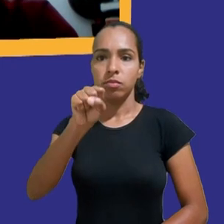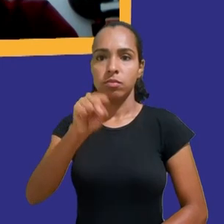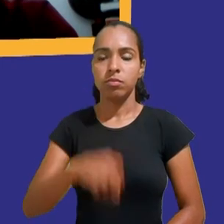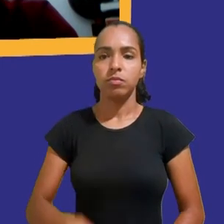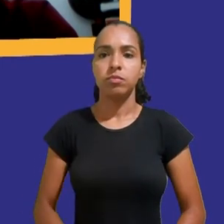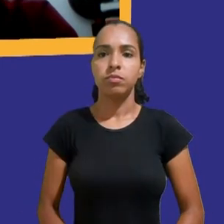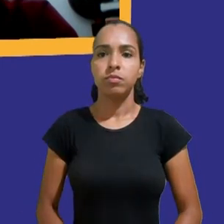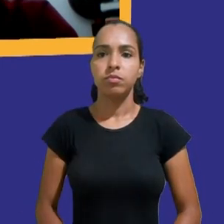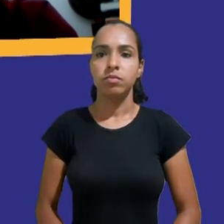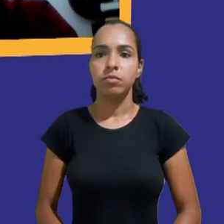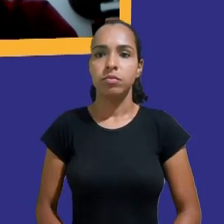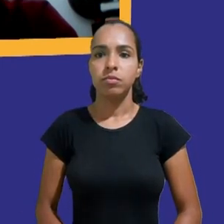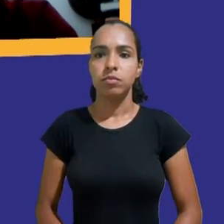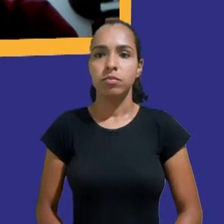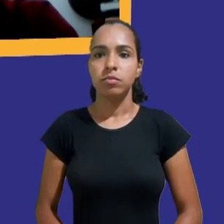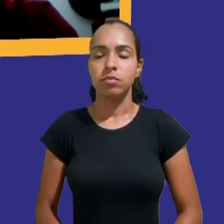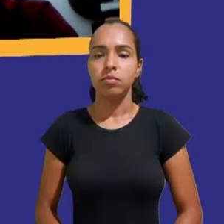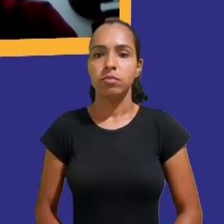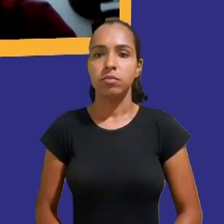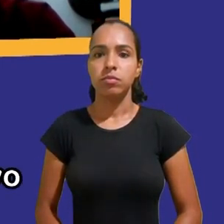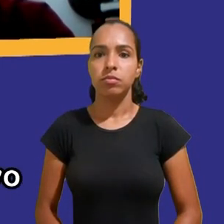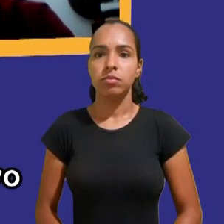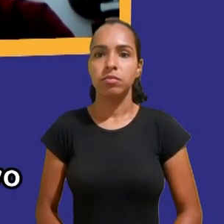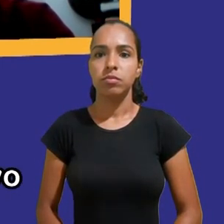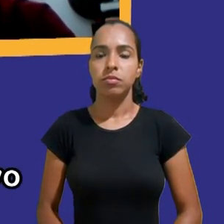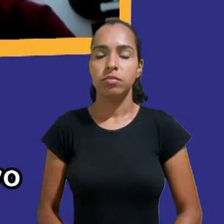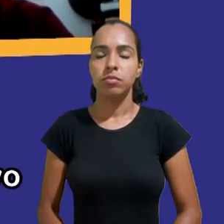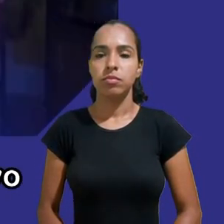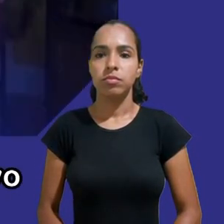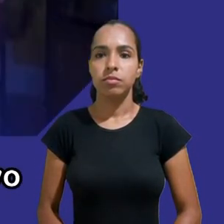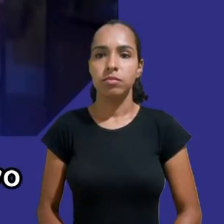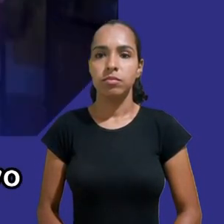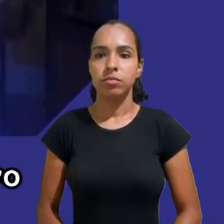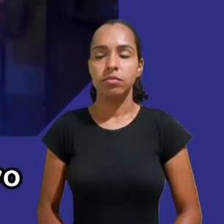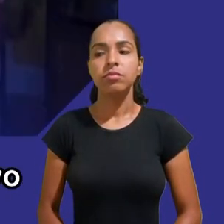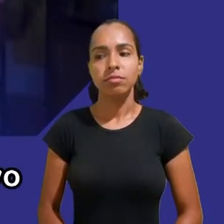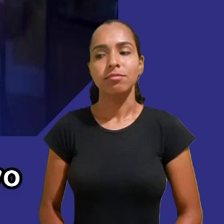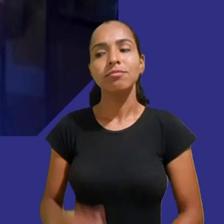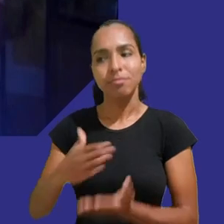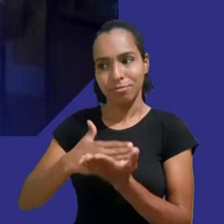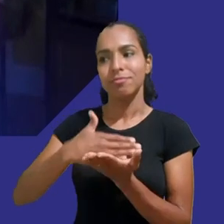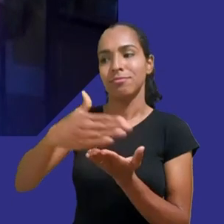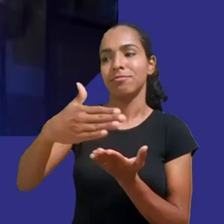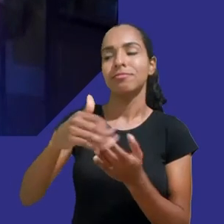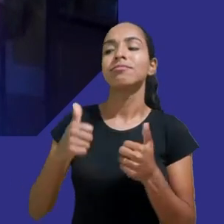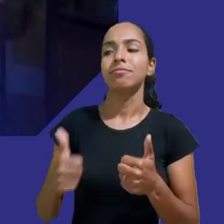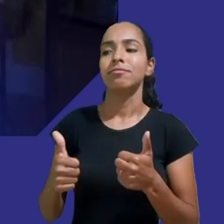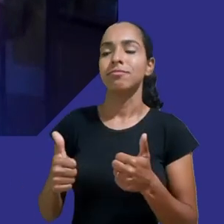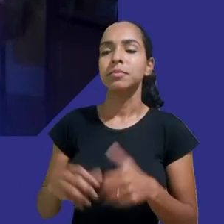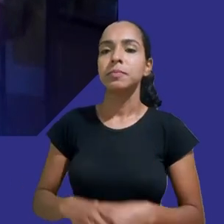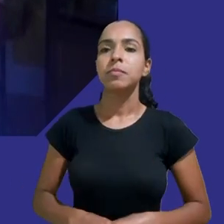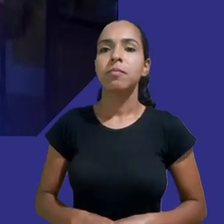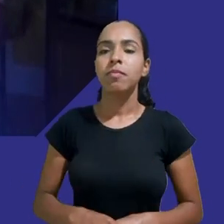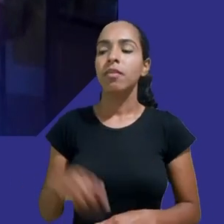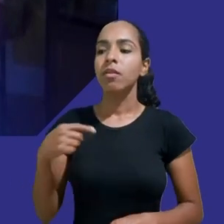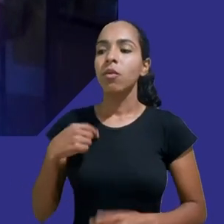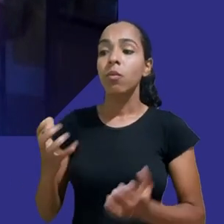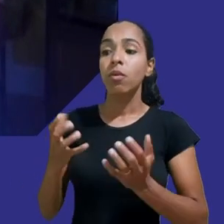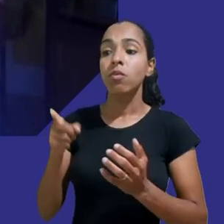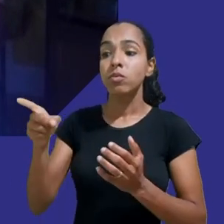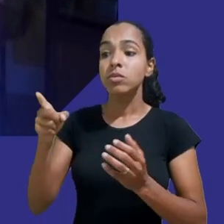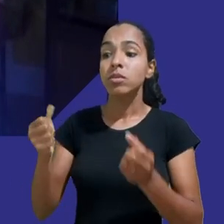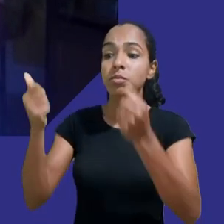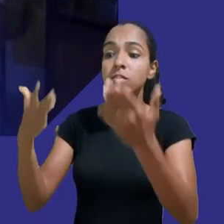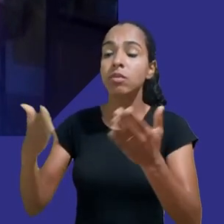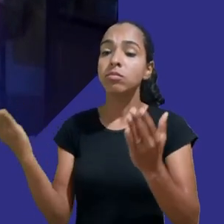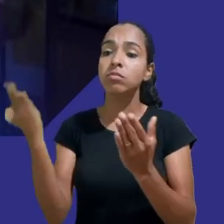então vamos começar Duncan eu gostaria de saber qual foi o motivo para abrir um processo contra o YouTube e